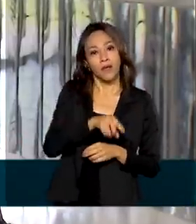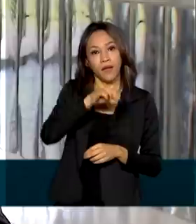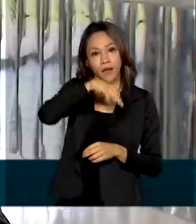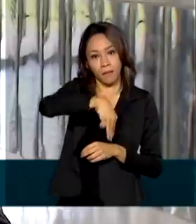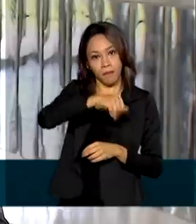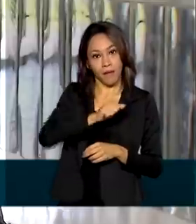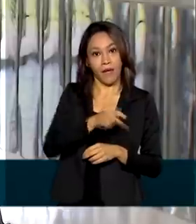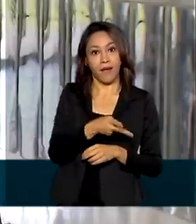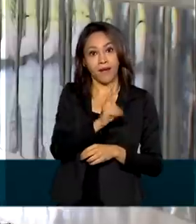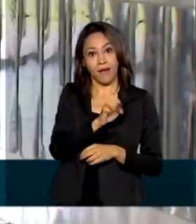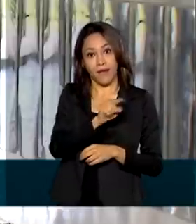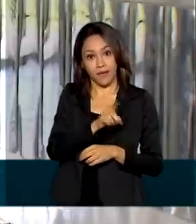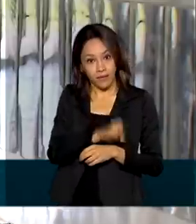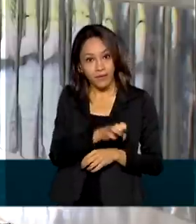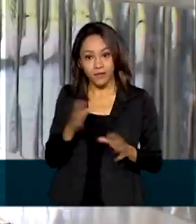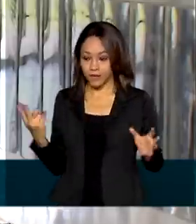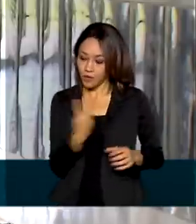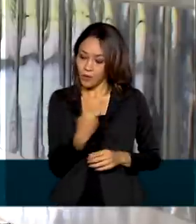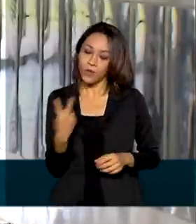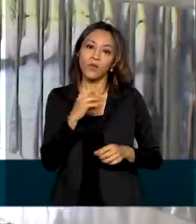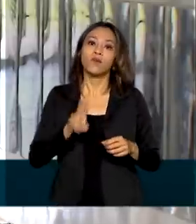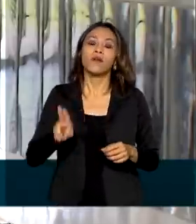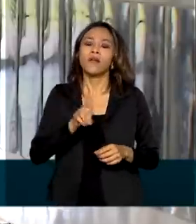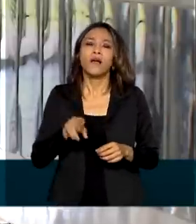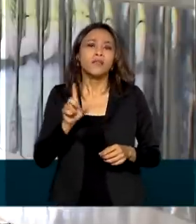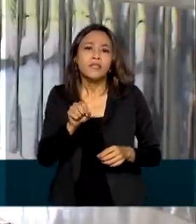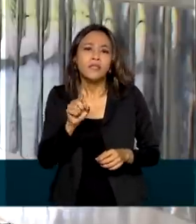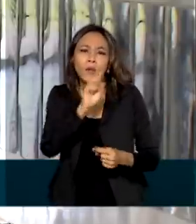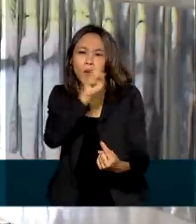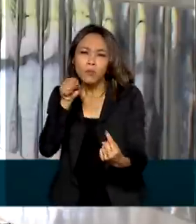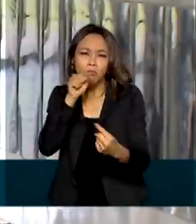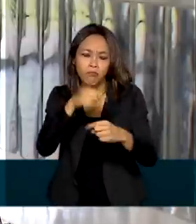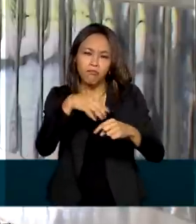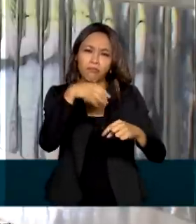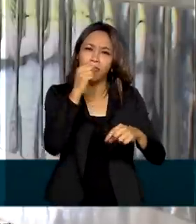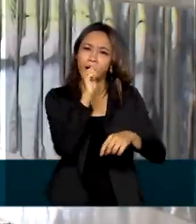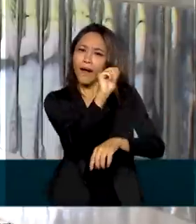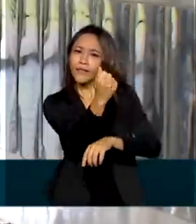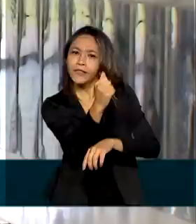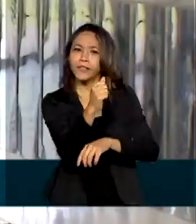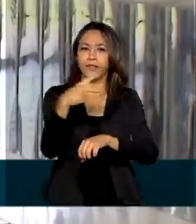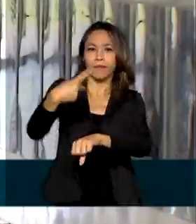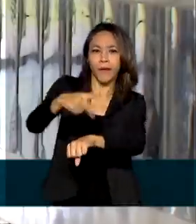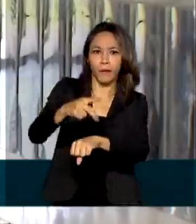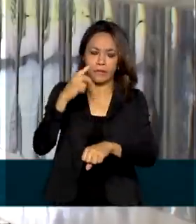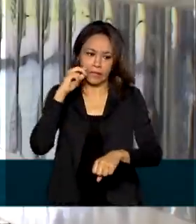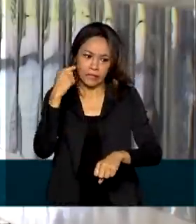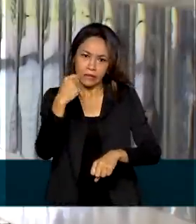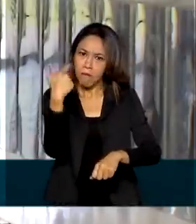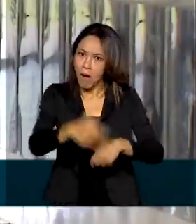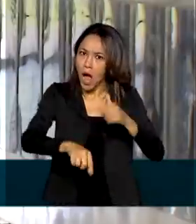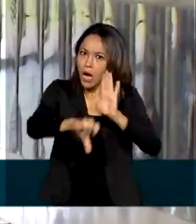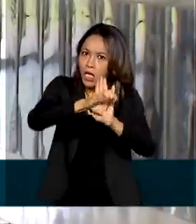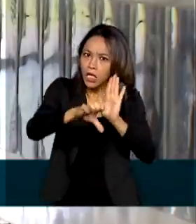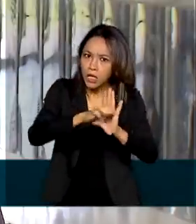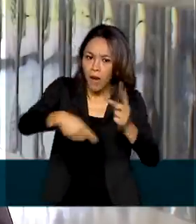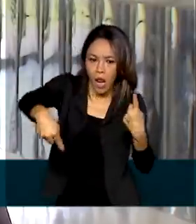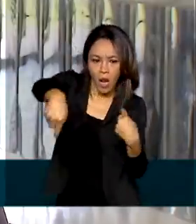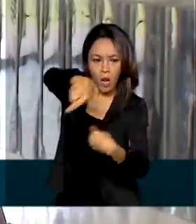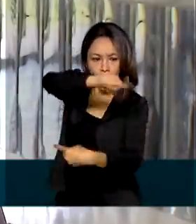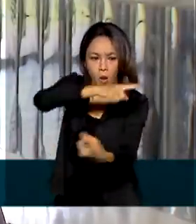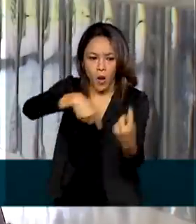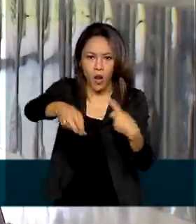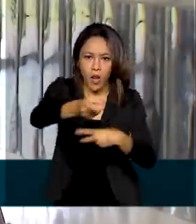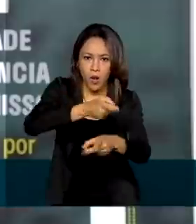fronteira entre a Argentina, Brasil e Paraguai, região com intensa presença de organizações criminosas e com as principais rotas do